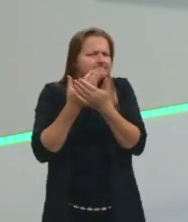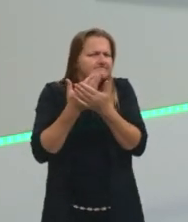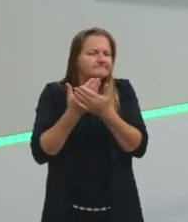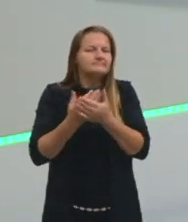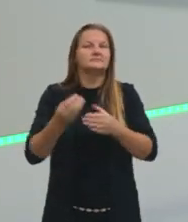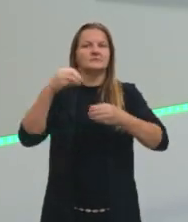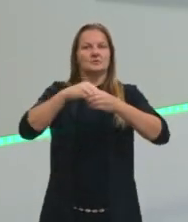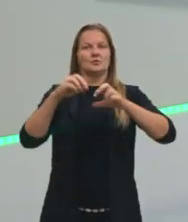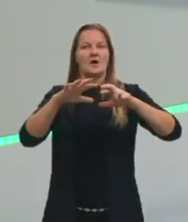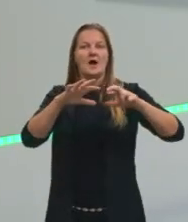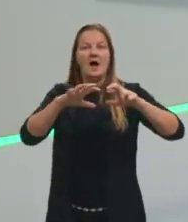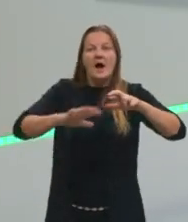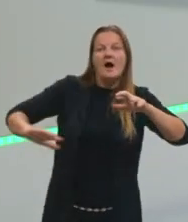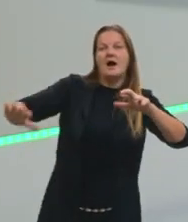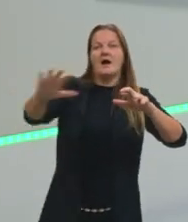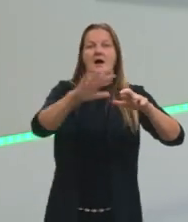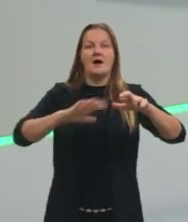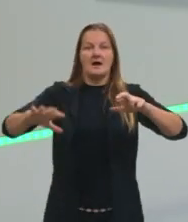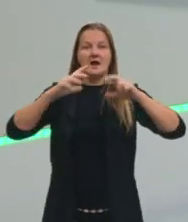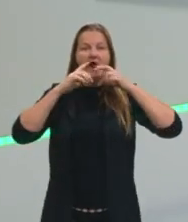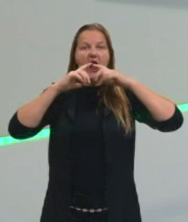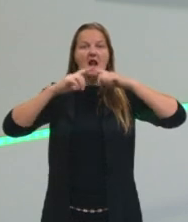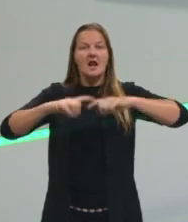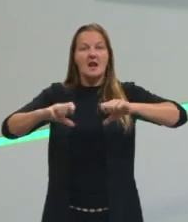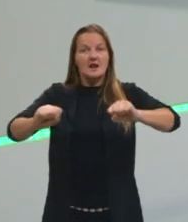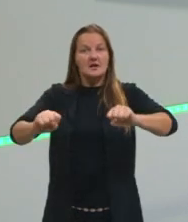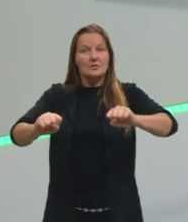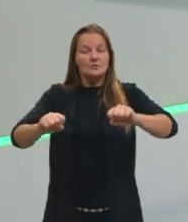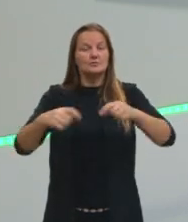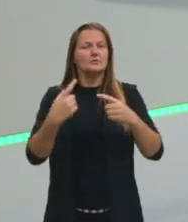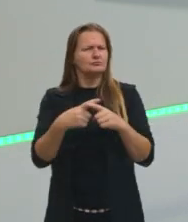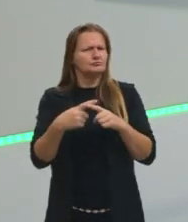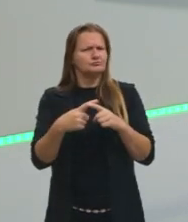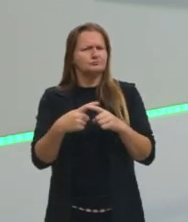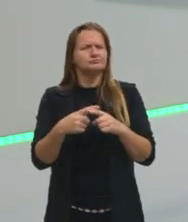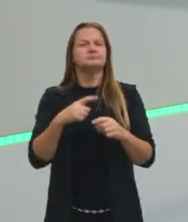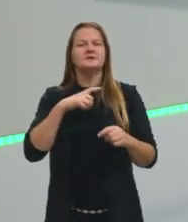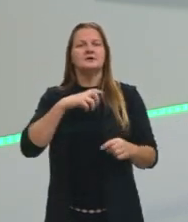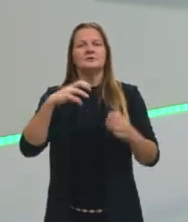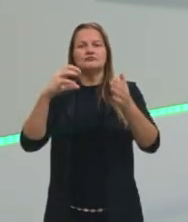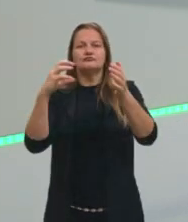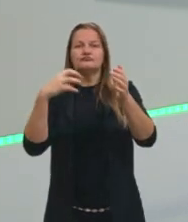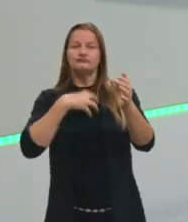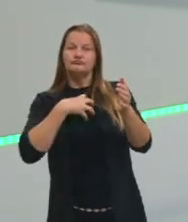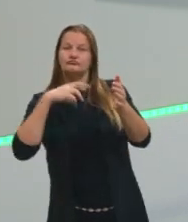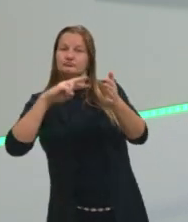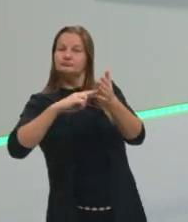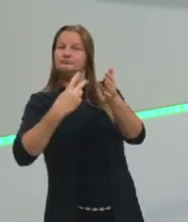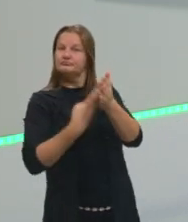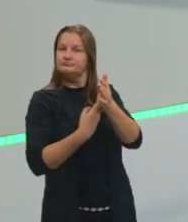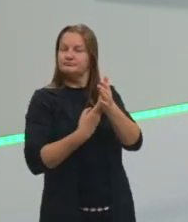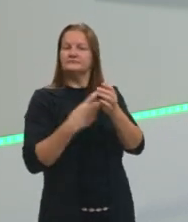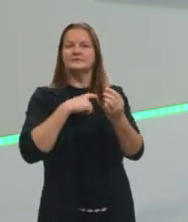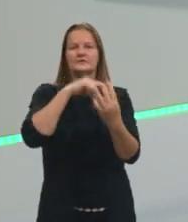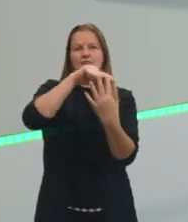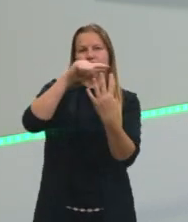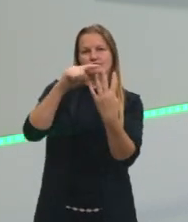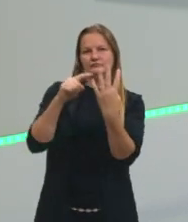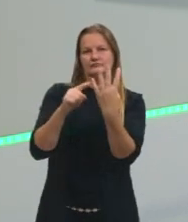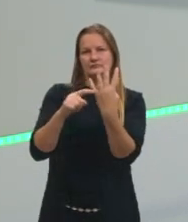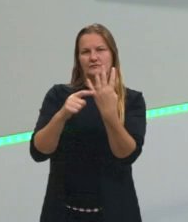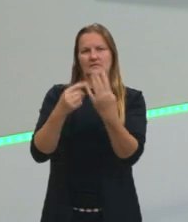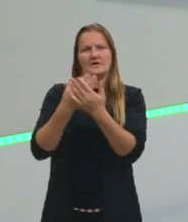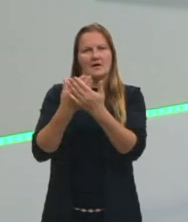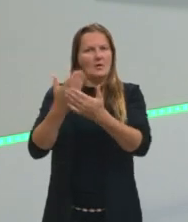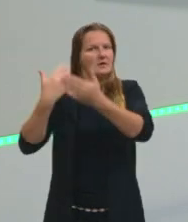dessa grande área da linguística que vai ali mais para o campo da semântica, dentro daqueles quatro campos que a gente já olhou também